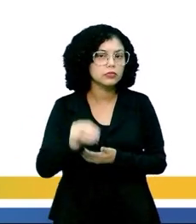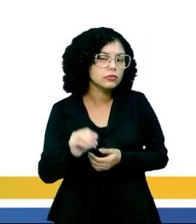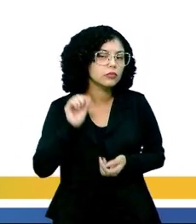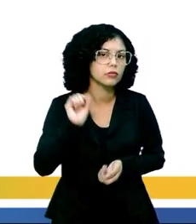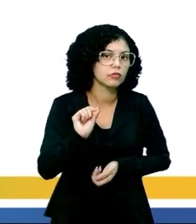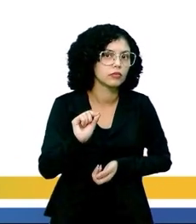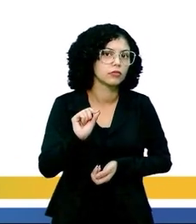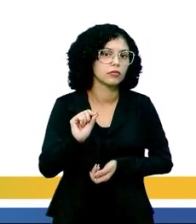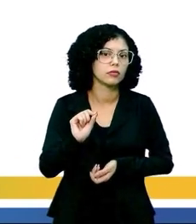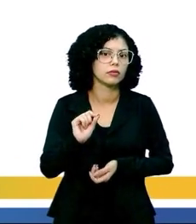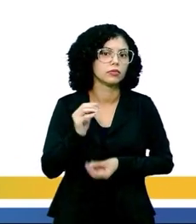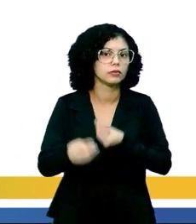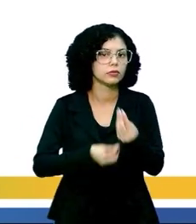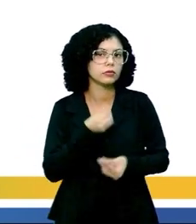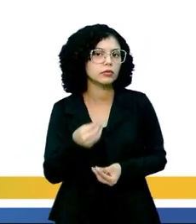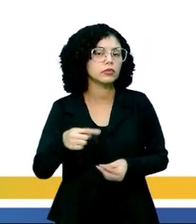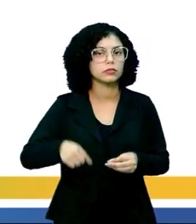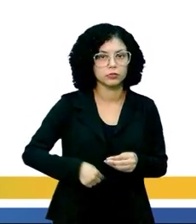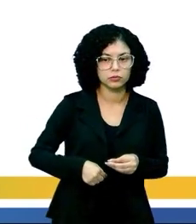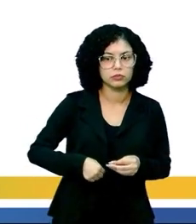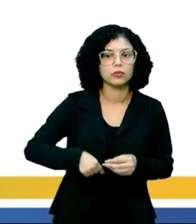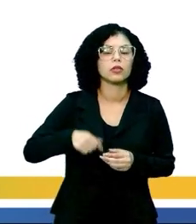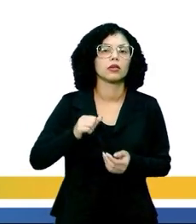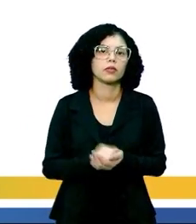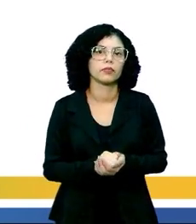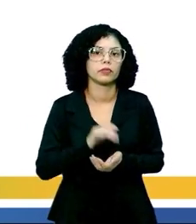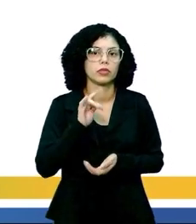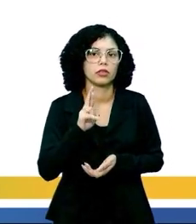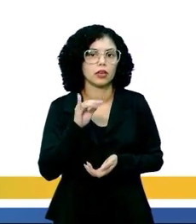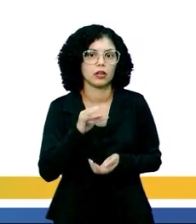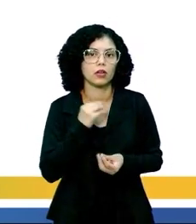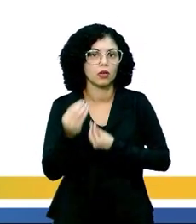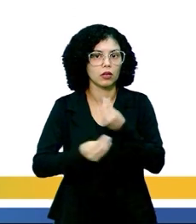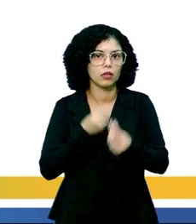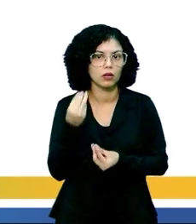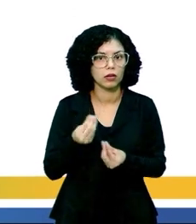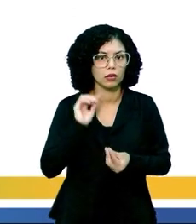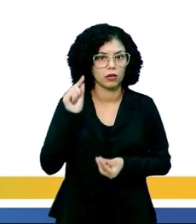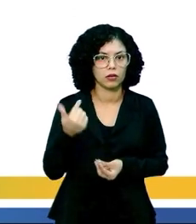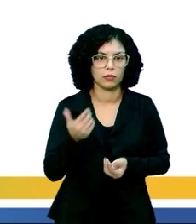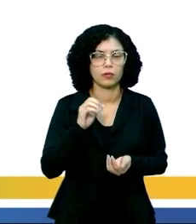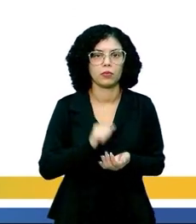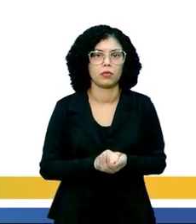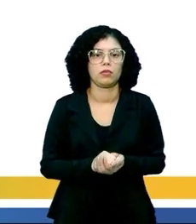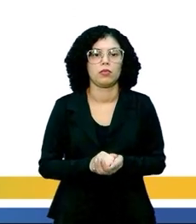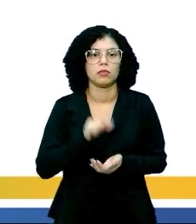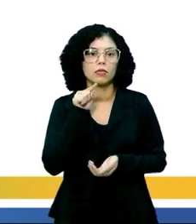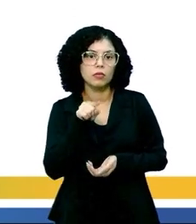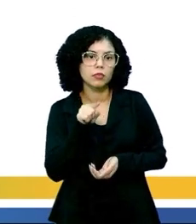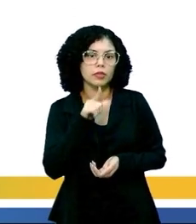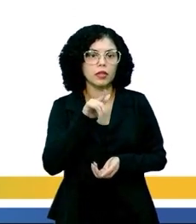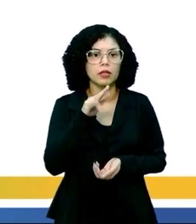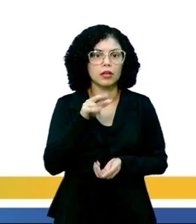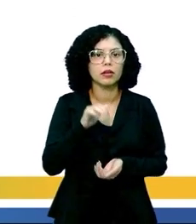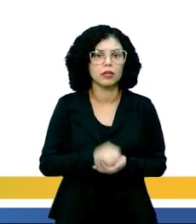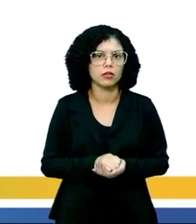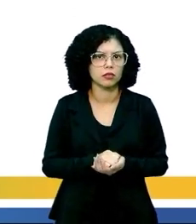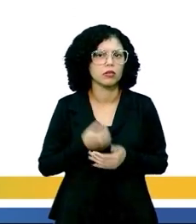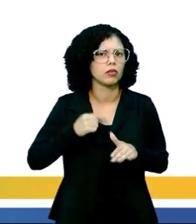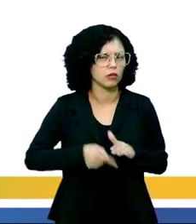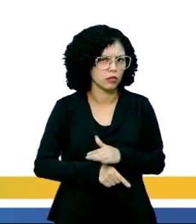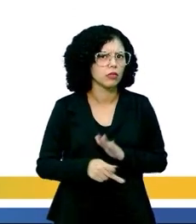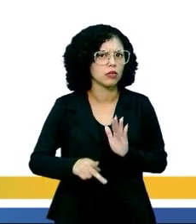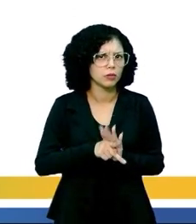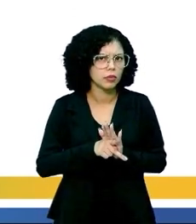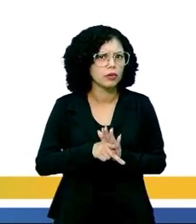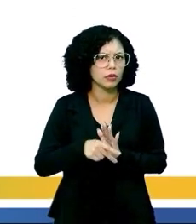elas são digeridas tanto no intestino, no estômago, perdão, como no outro órgão. No caso aí, lipídios, ele é digerido